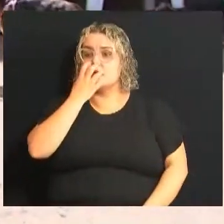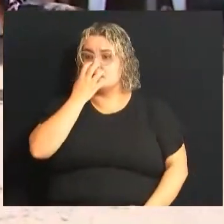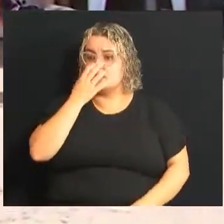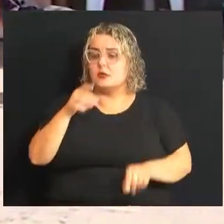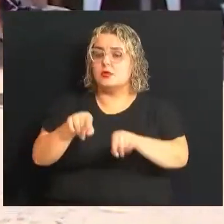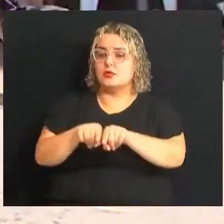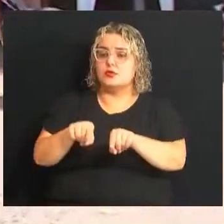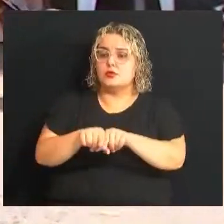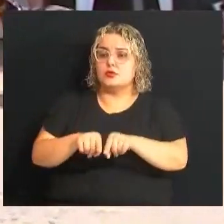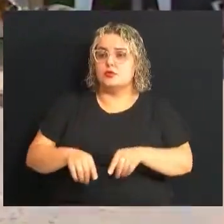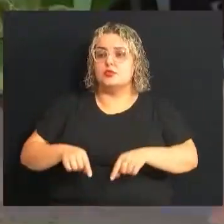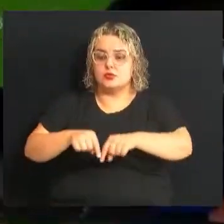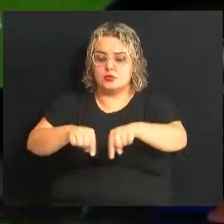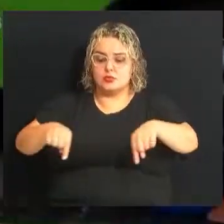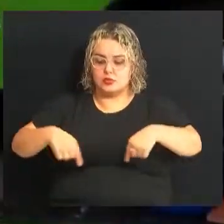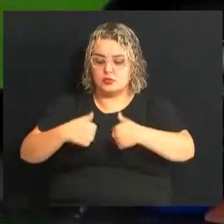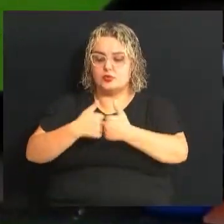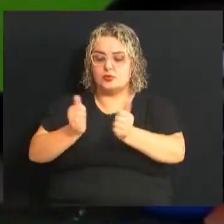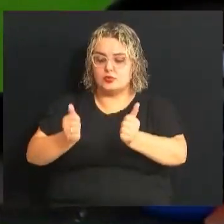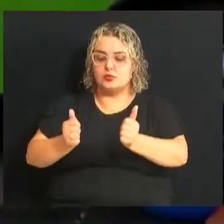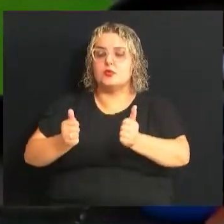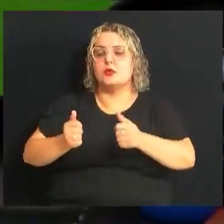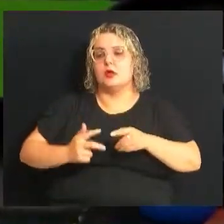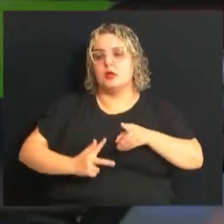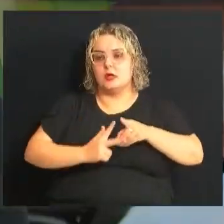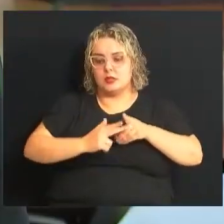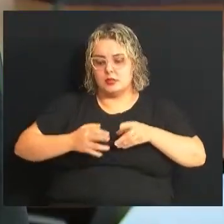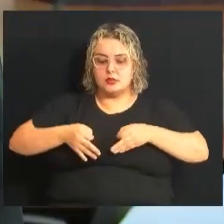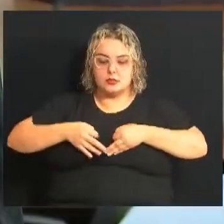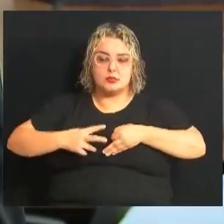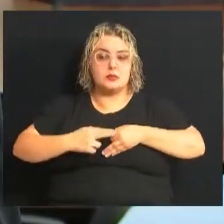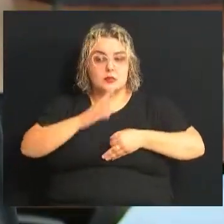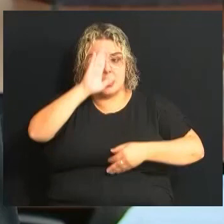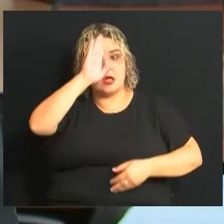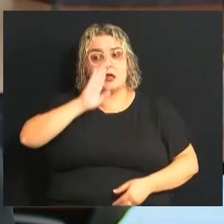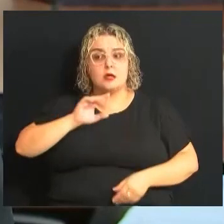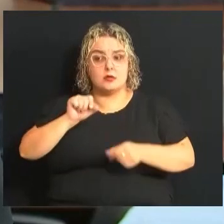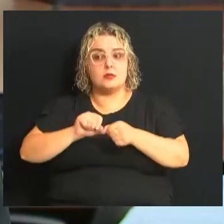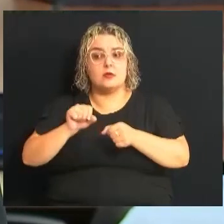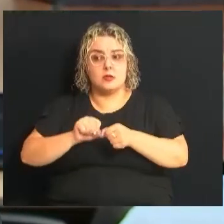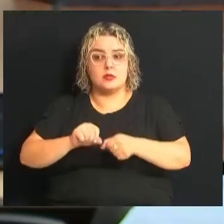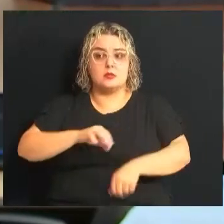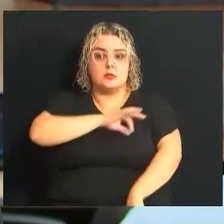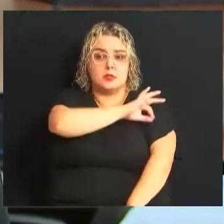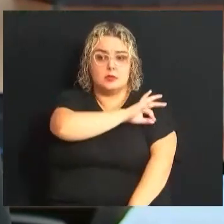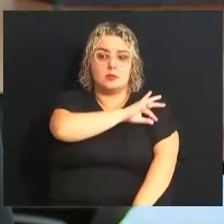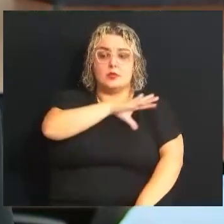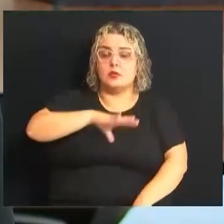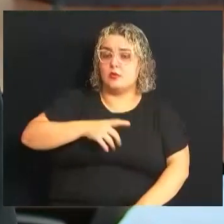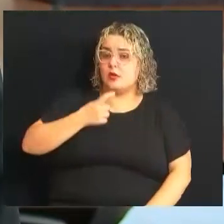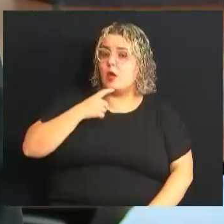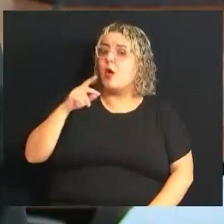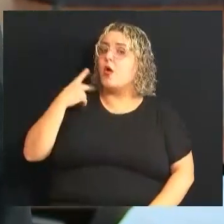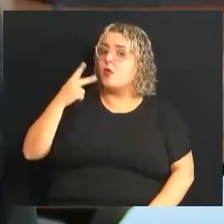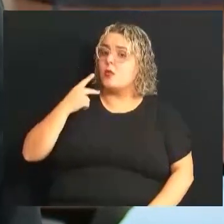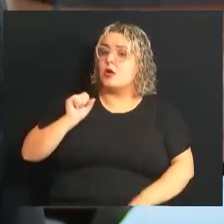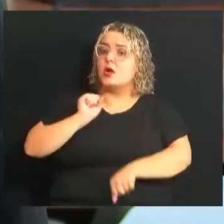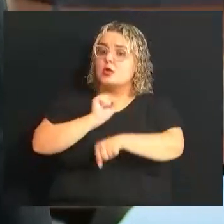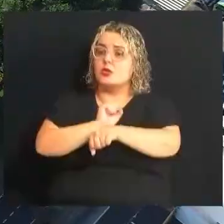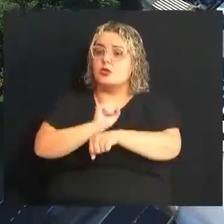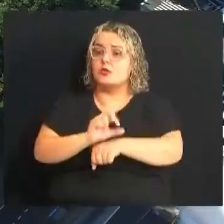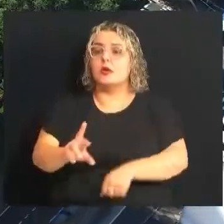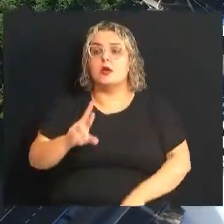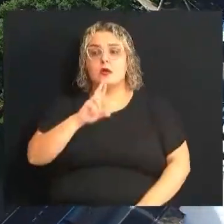animais, tanto o gato como o cachorro no Castramóvel que é um atendimento gratuito feito pela Prefeitura Municipal de